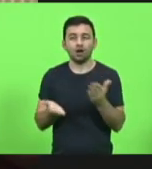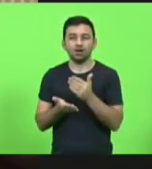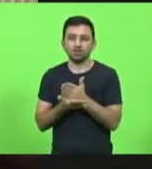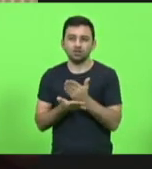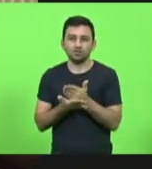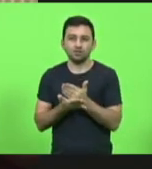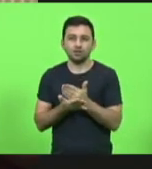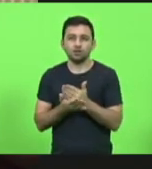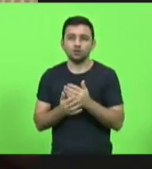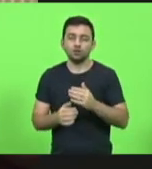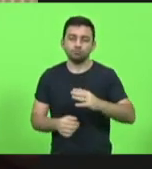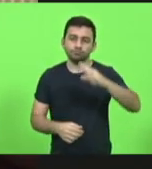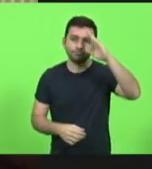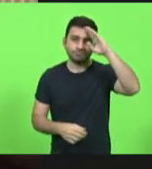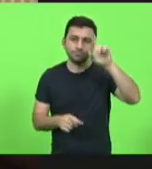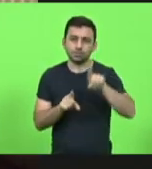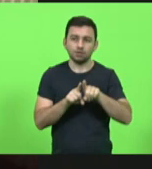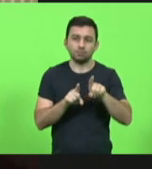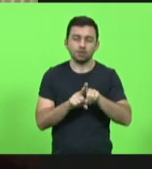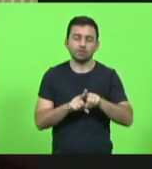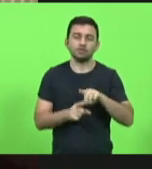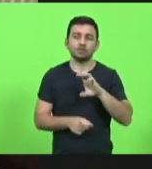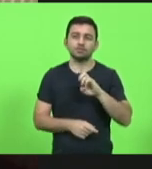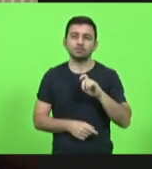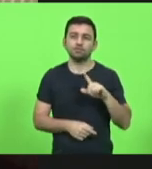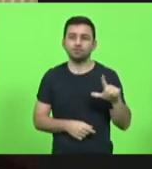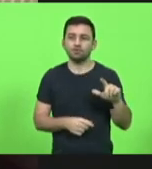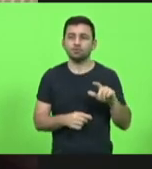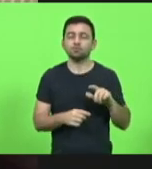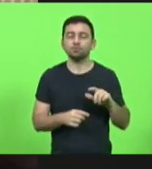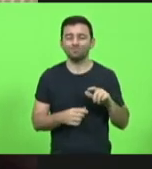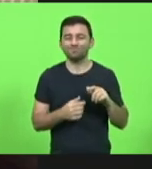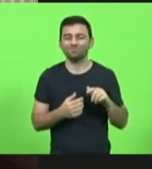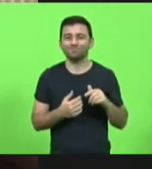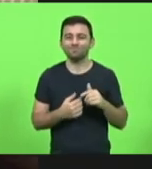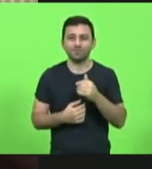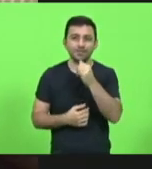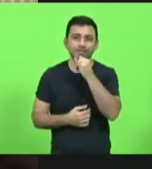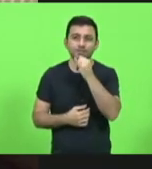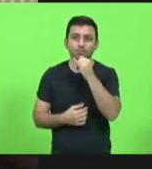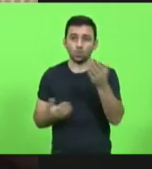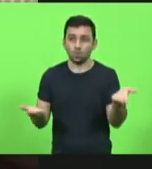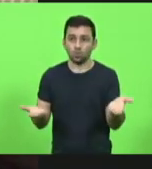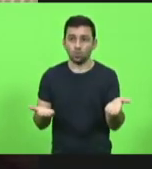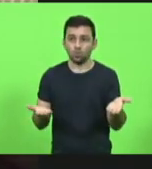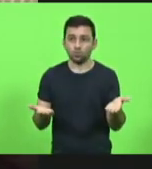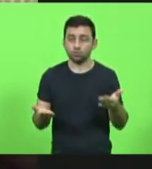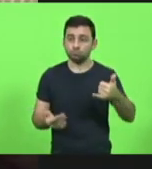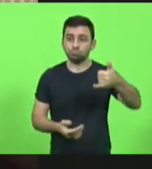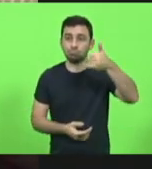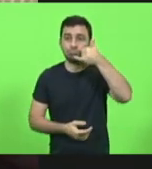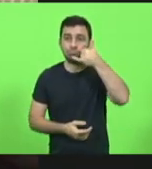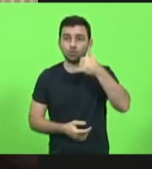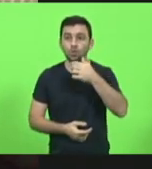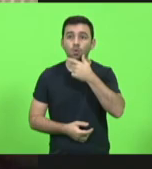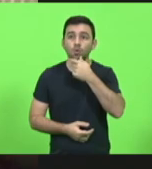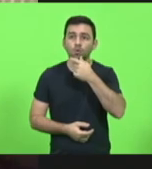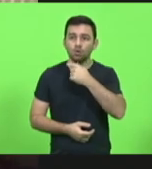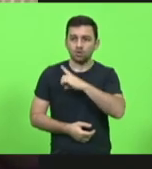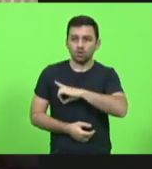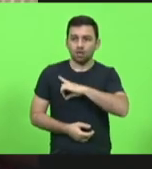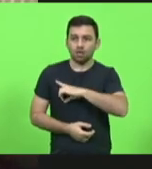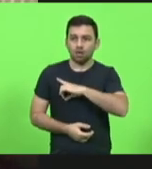militares e os civis. Fazendo que, por exemplo, hoje eu recebi a ligação de um delegado regional,